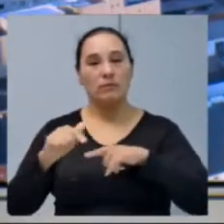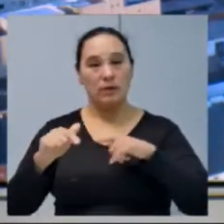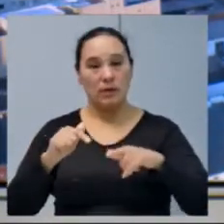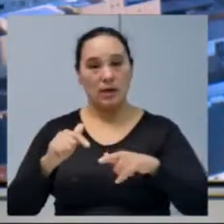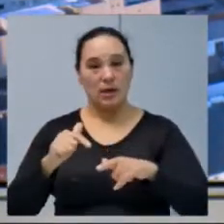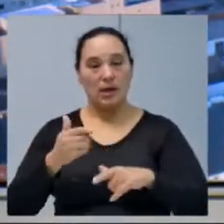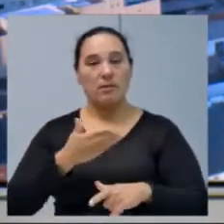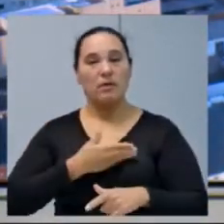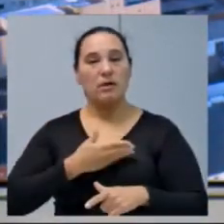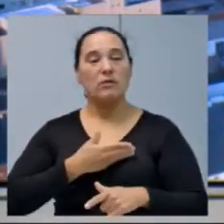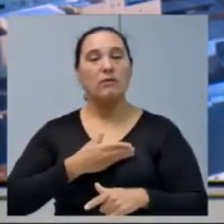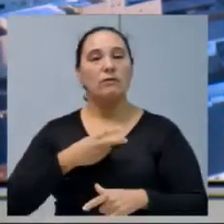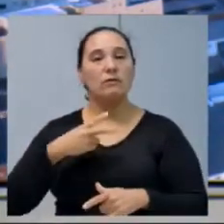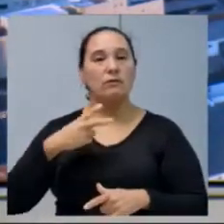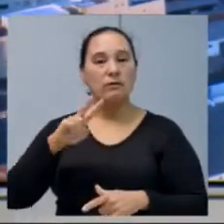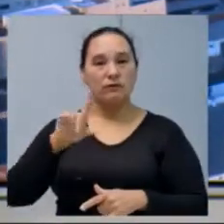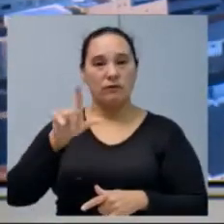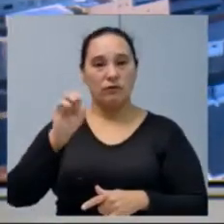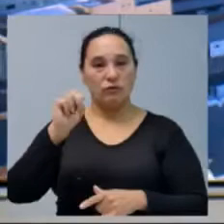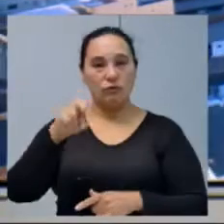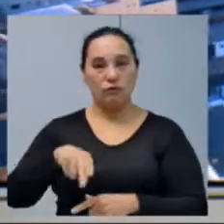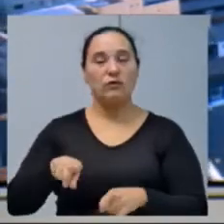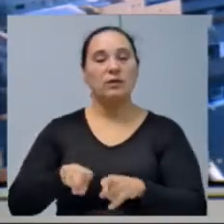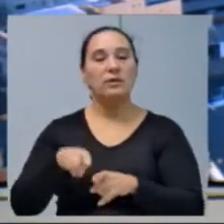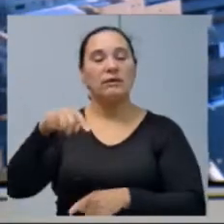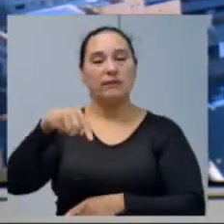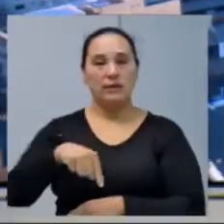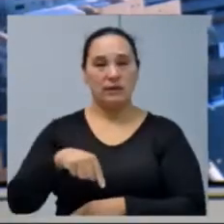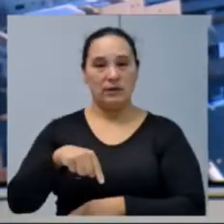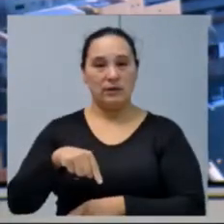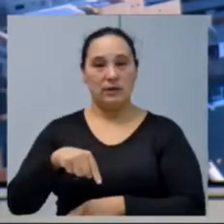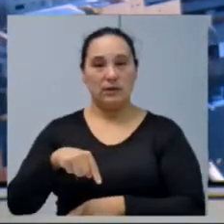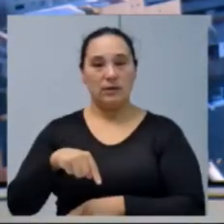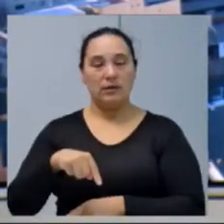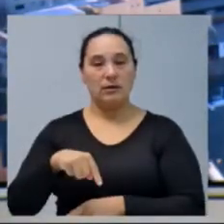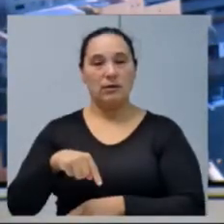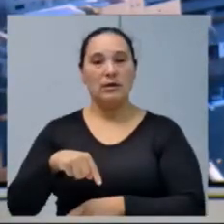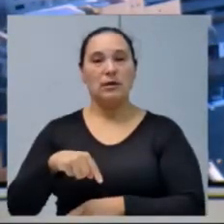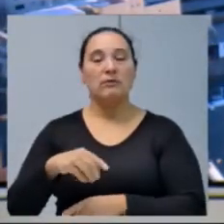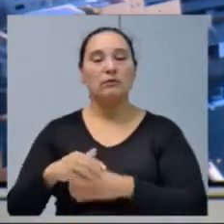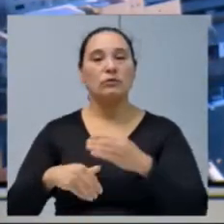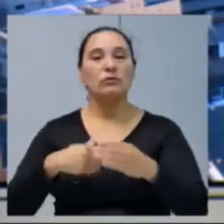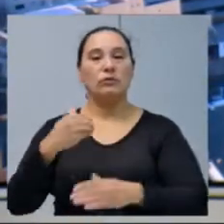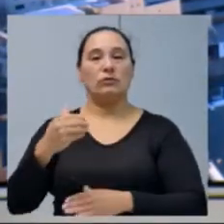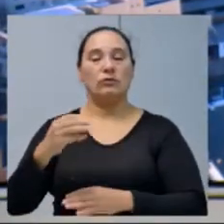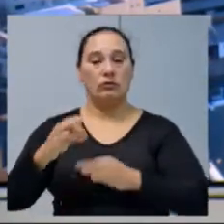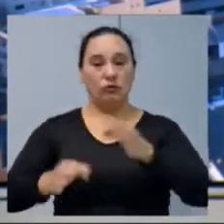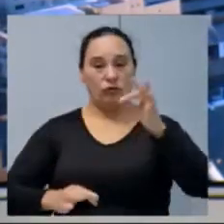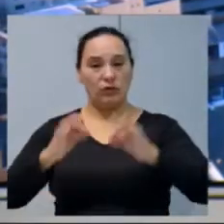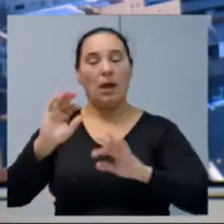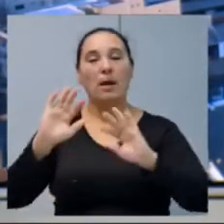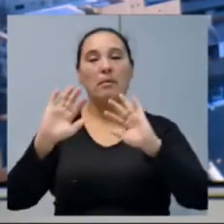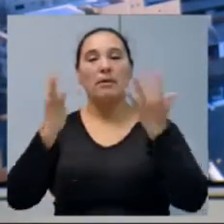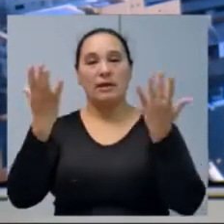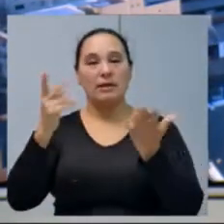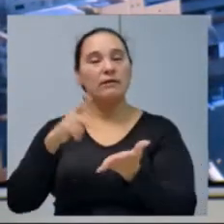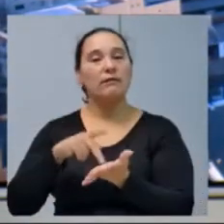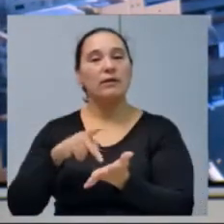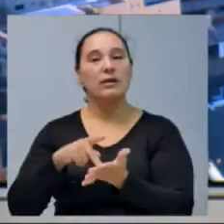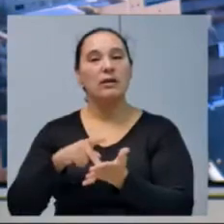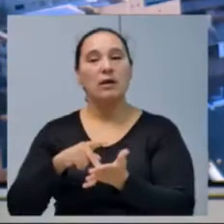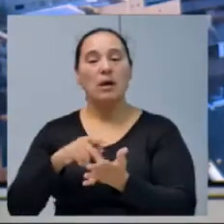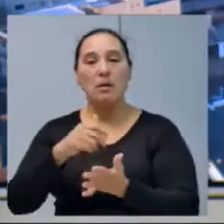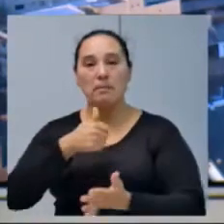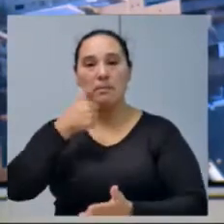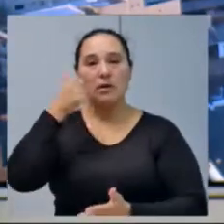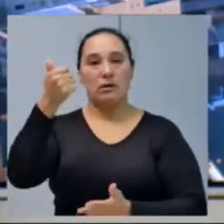colega Vilso estava presente aqui também, se ele repassar a competência dele no âmbito jurídico para a festa, com certeza teremos uma das